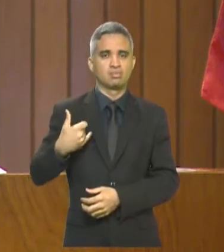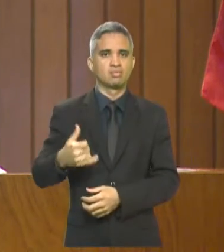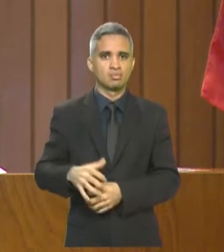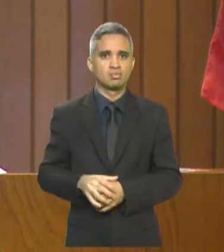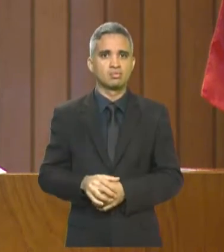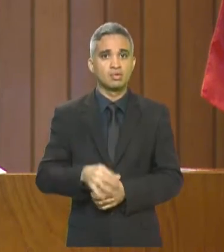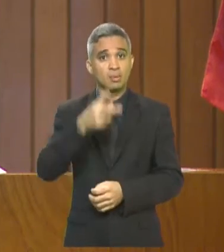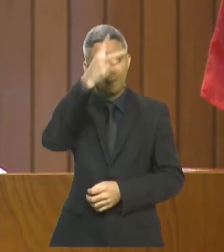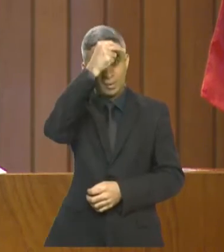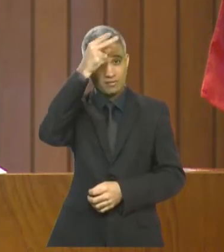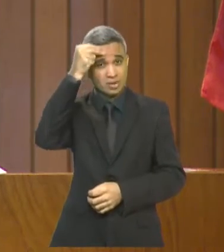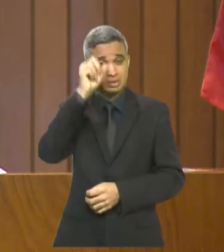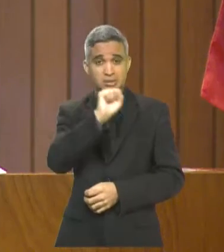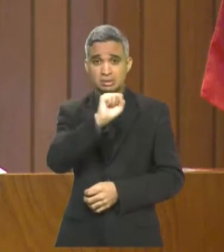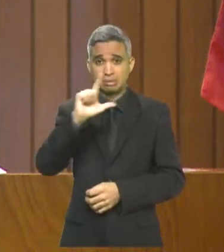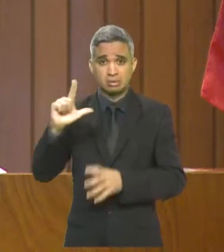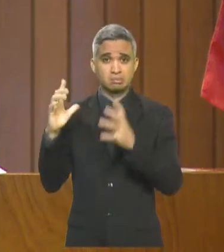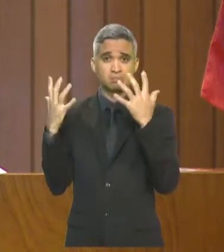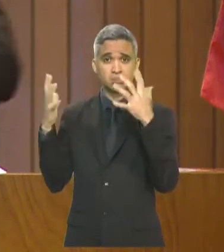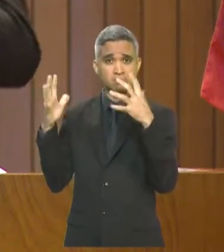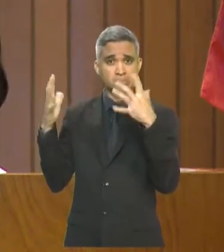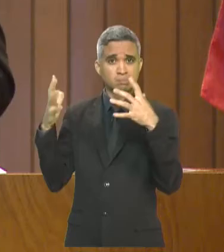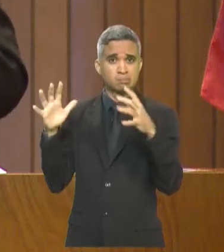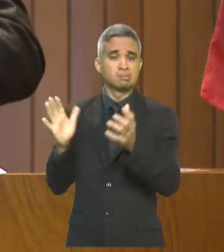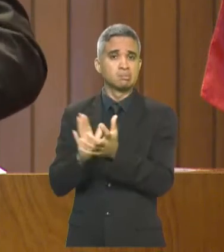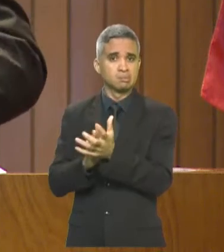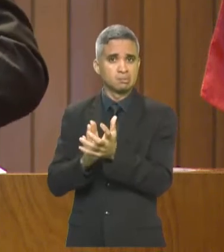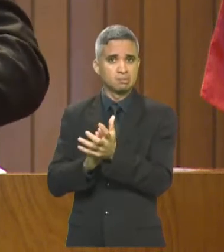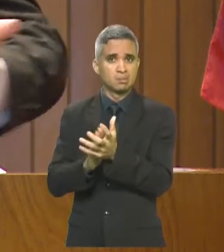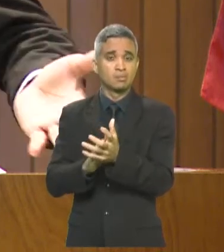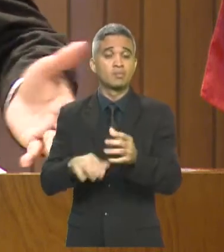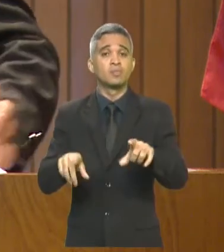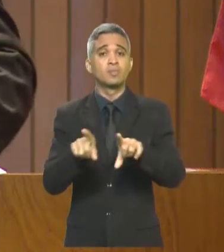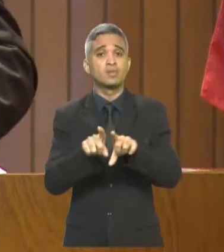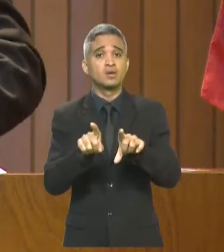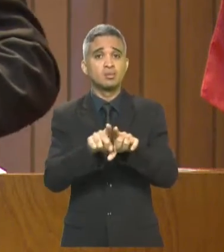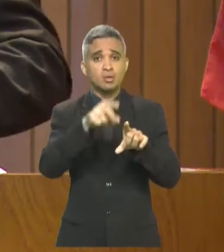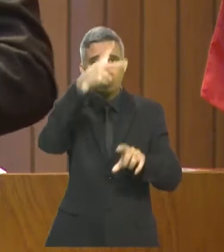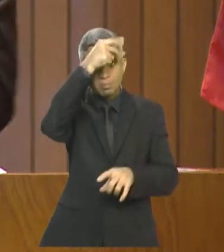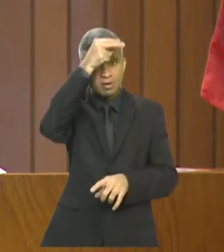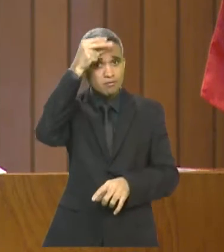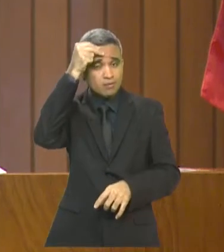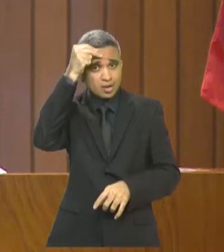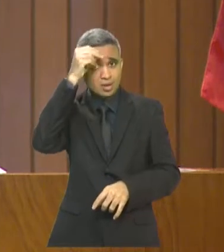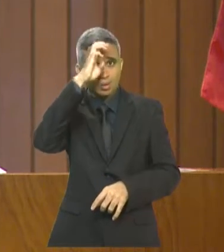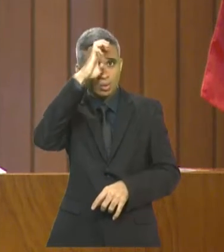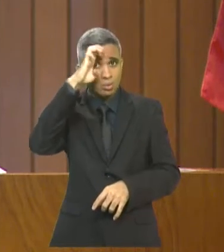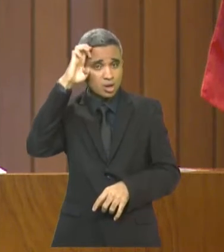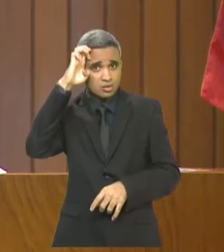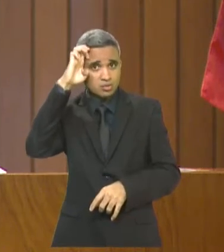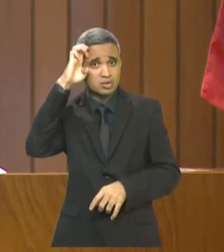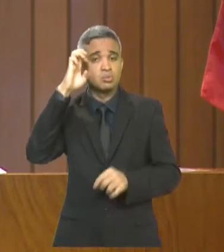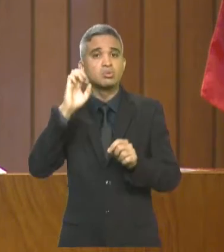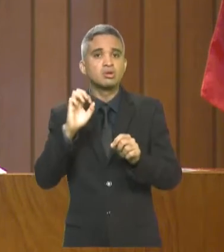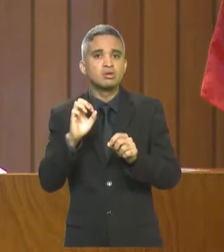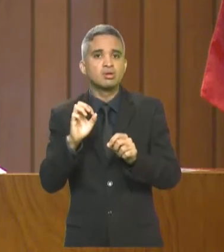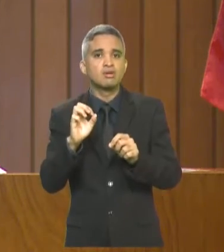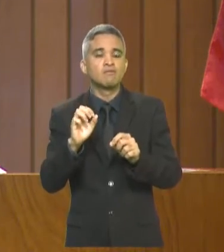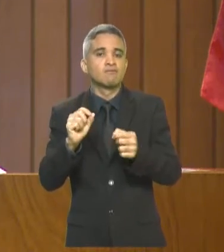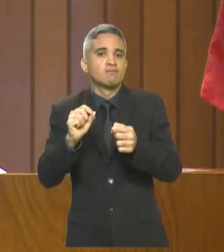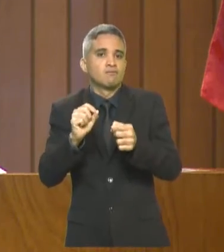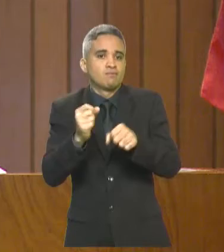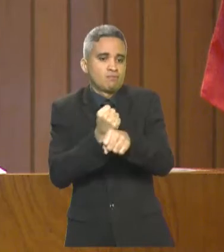São Luís, e a ação também do prefeito com relação à abertura de leitos, sem precisar judicializar,